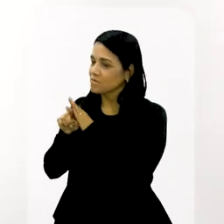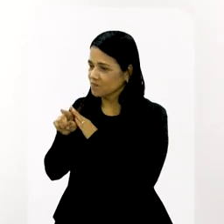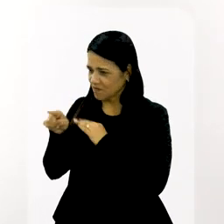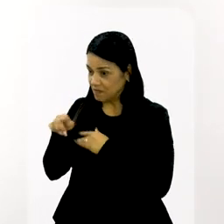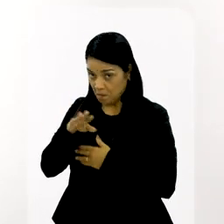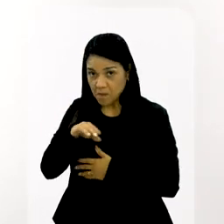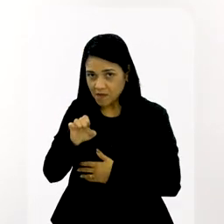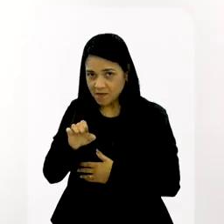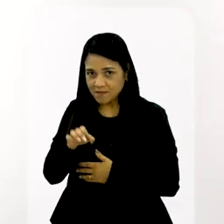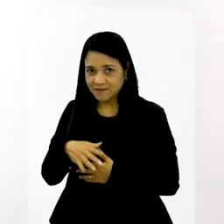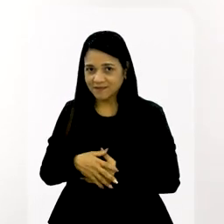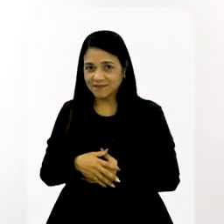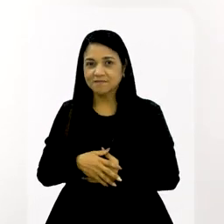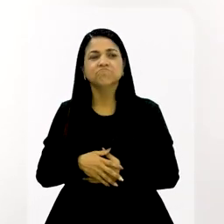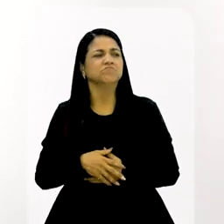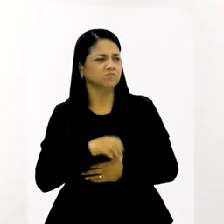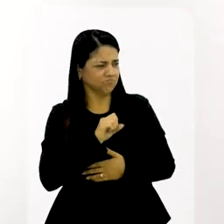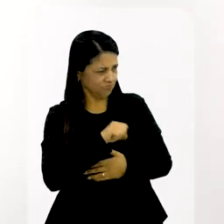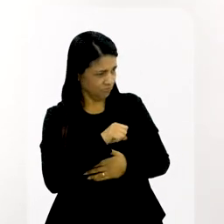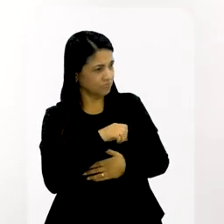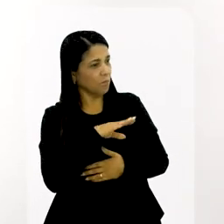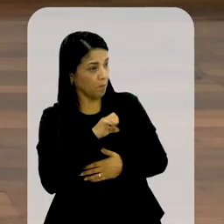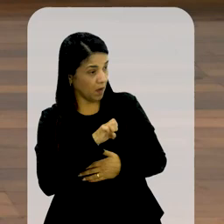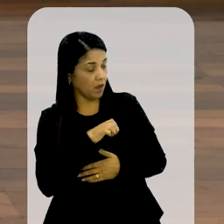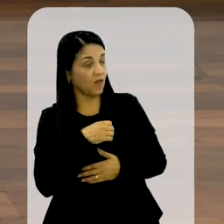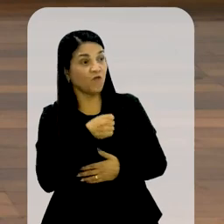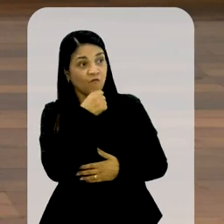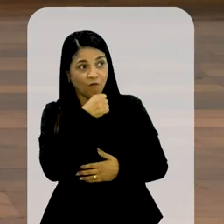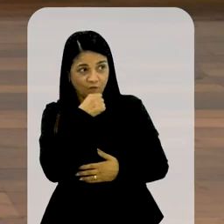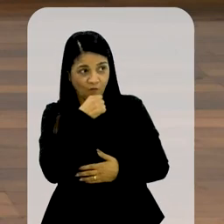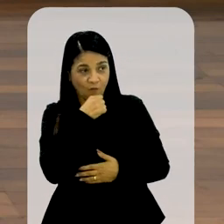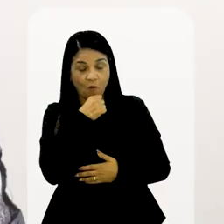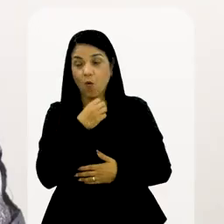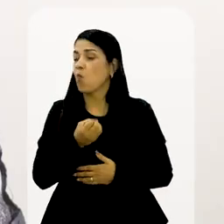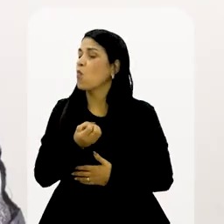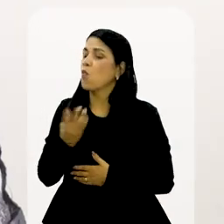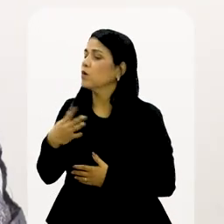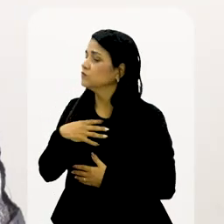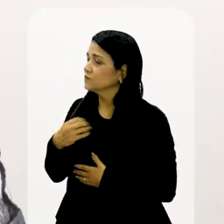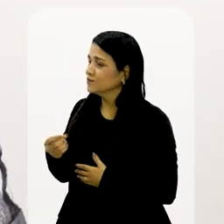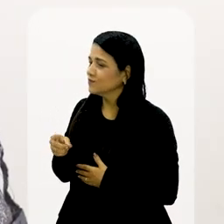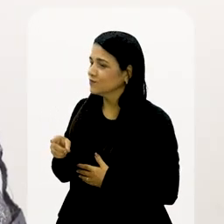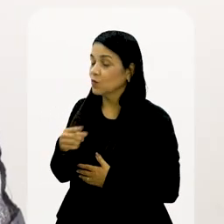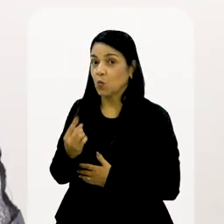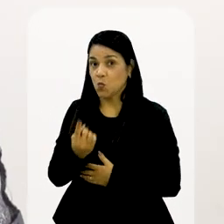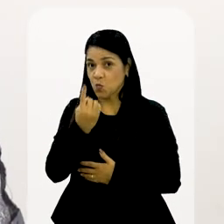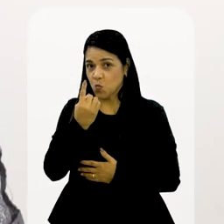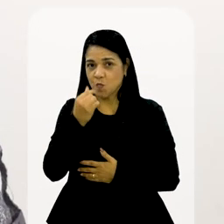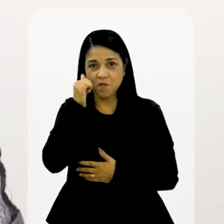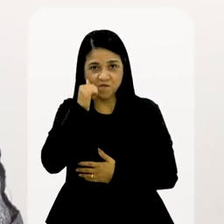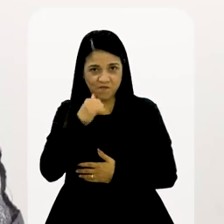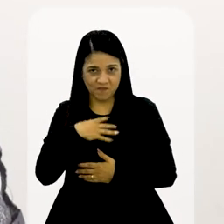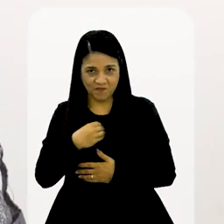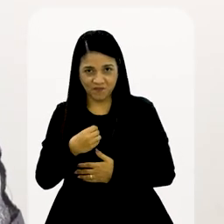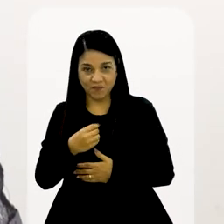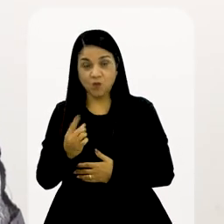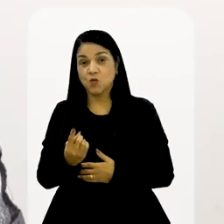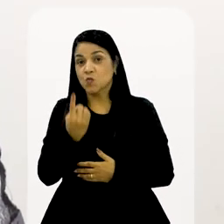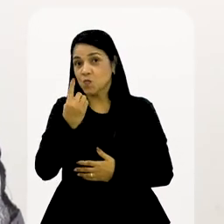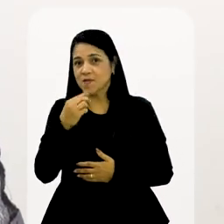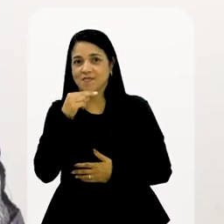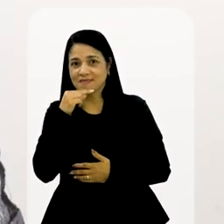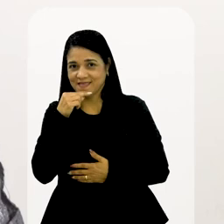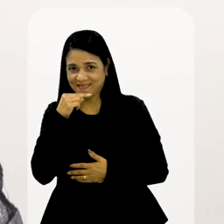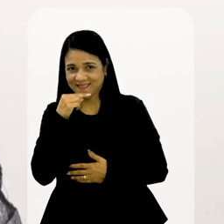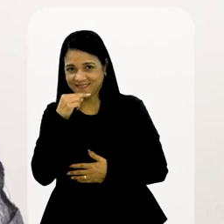Você é mãe, Mônica? Sou, sou mãe, sou avó. Quantos filhos você tem? Eu tenho uma filha só e uma única